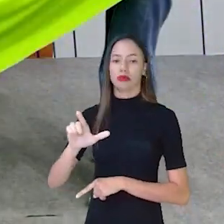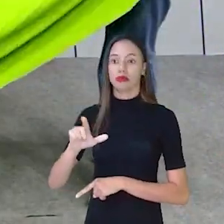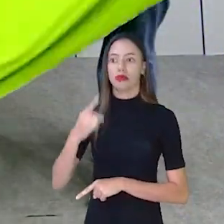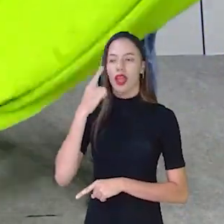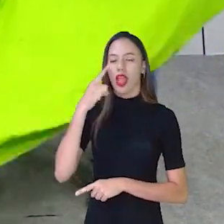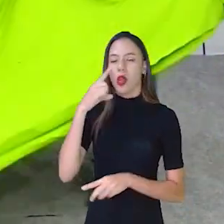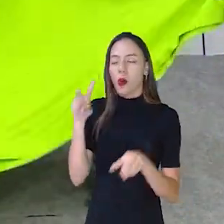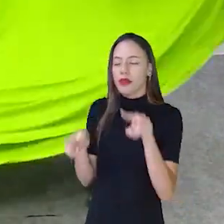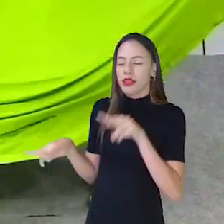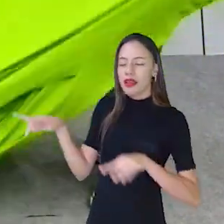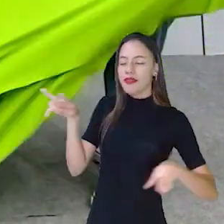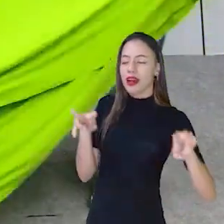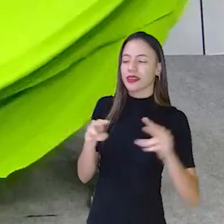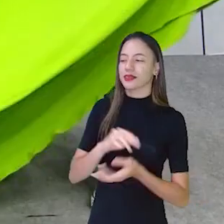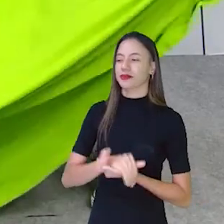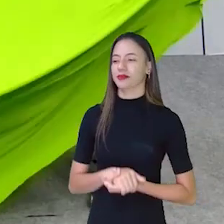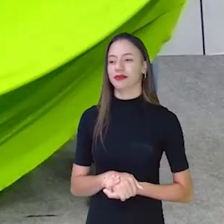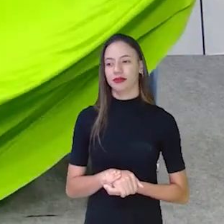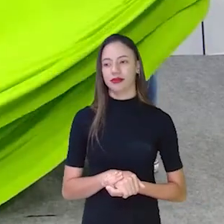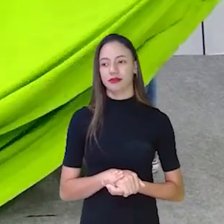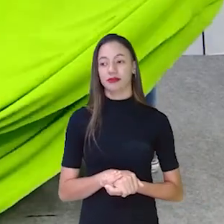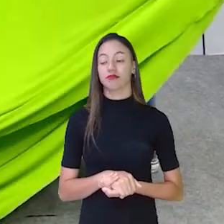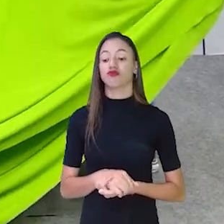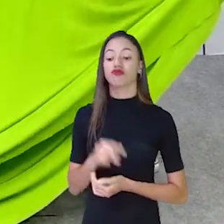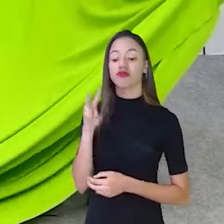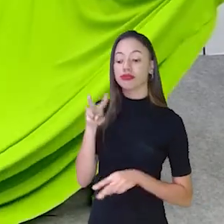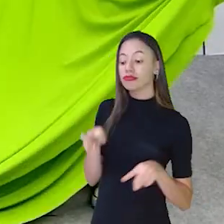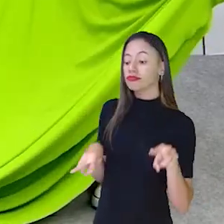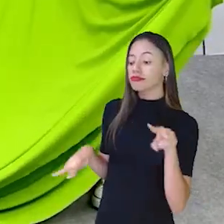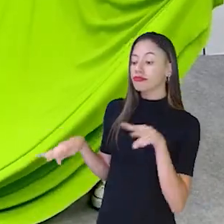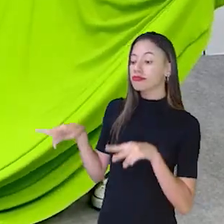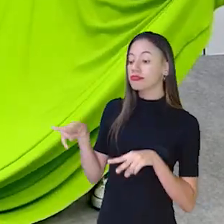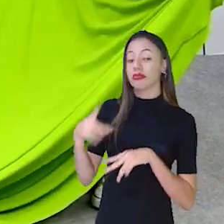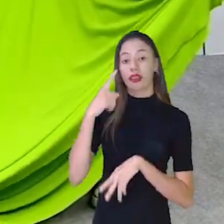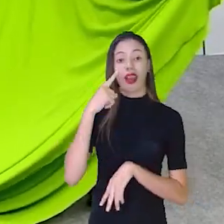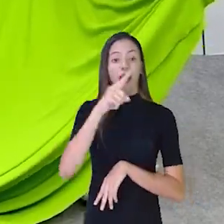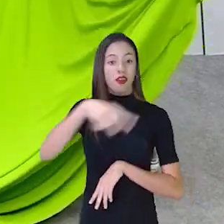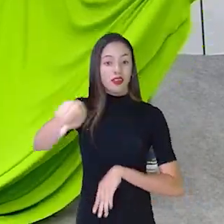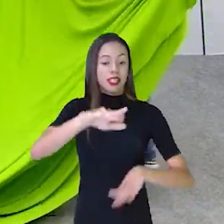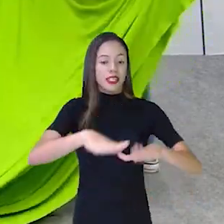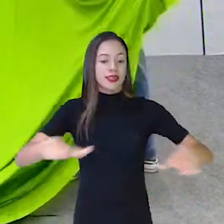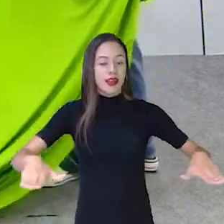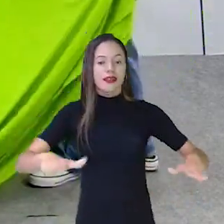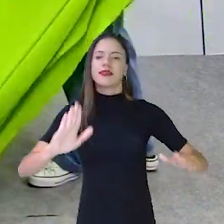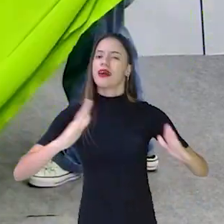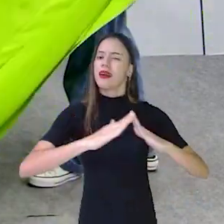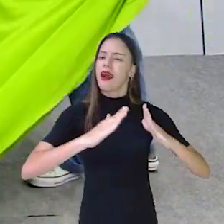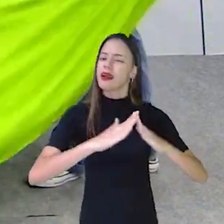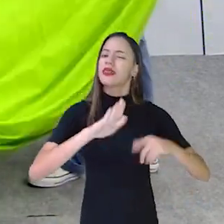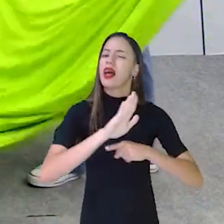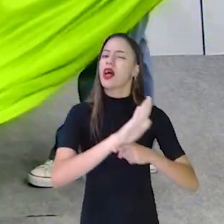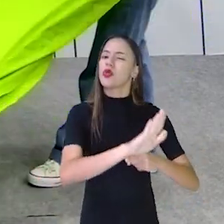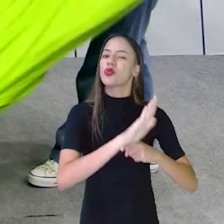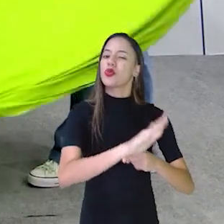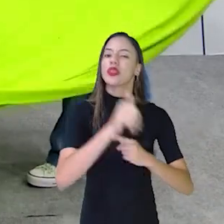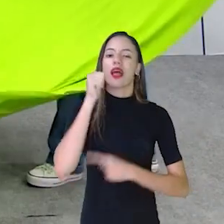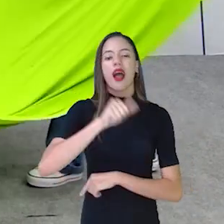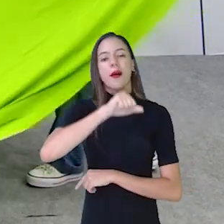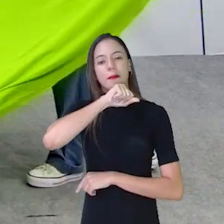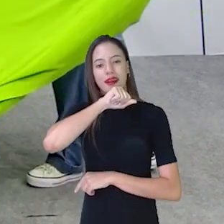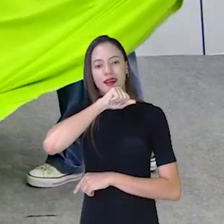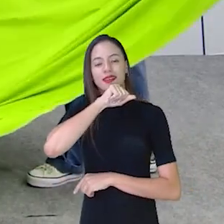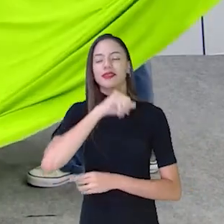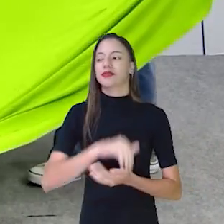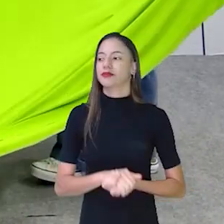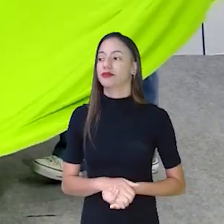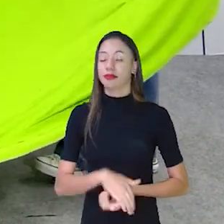também, vamos ver. Pega outra ponta. Deixa eu ver, ó. As crianças em casa podem até ajudar a mamãe. Dobrando. Pronto. Agora a